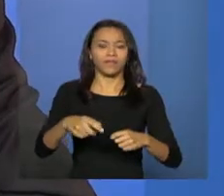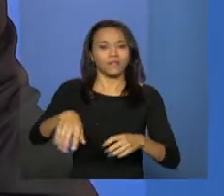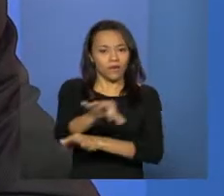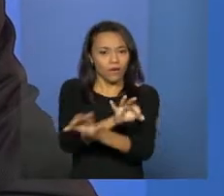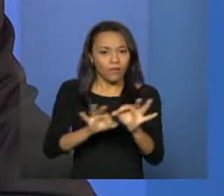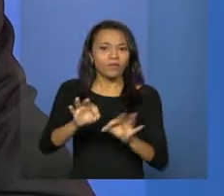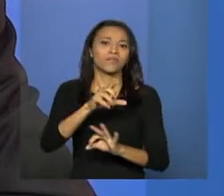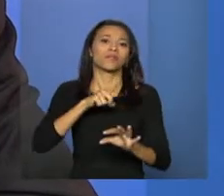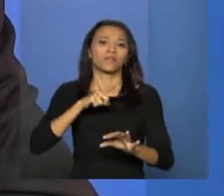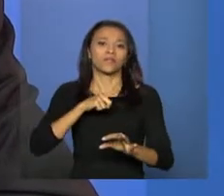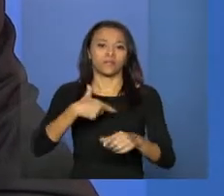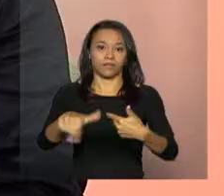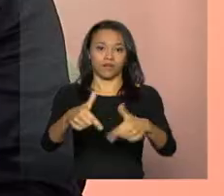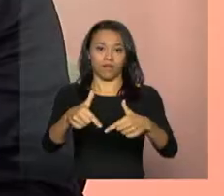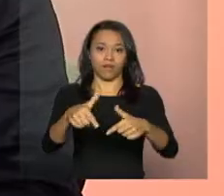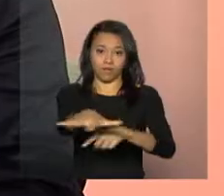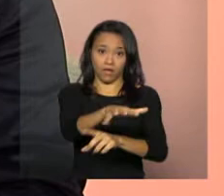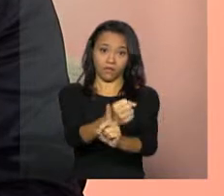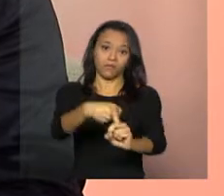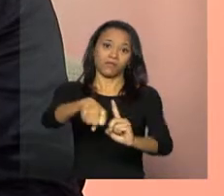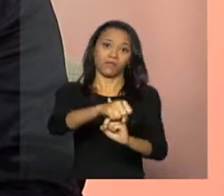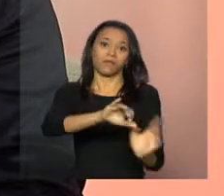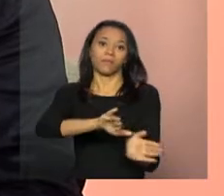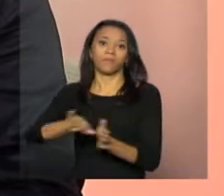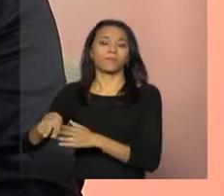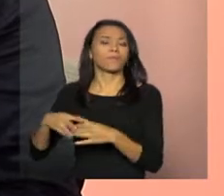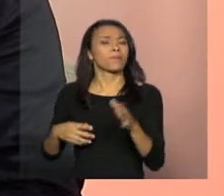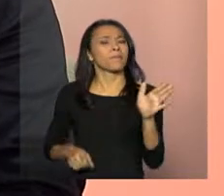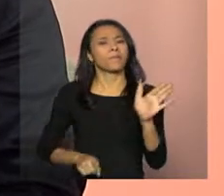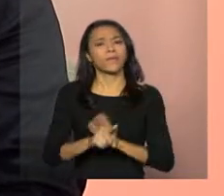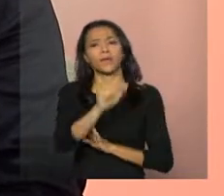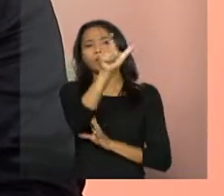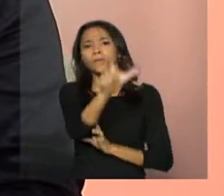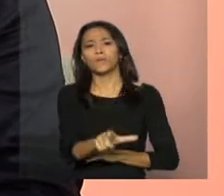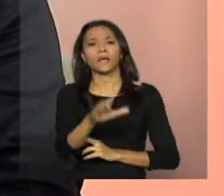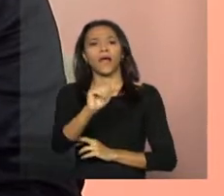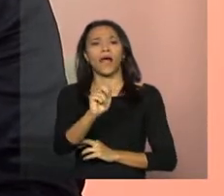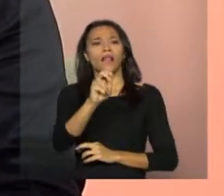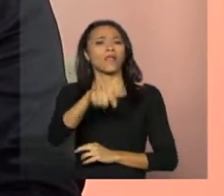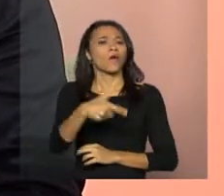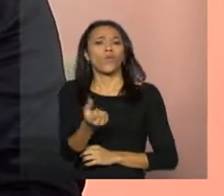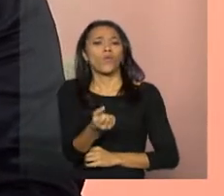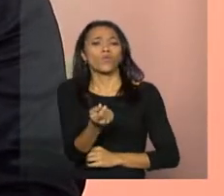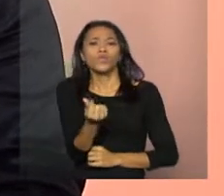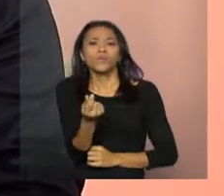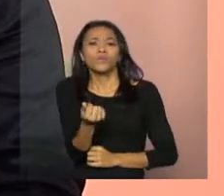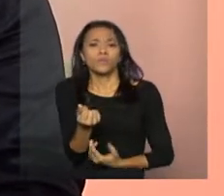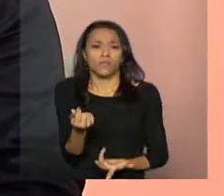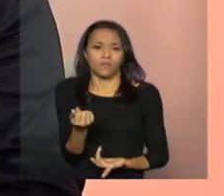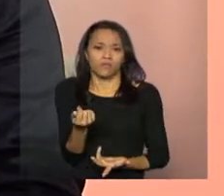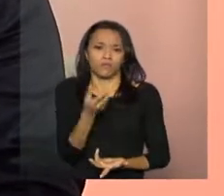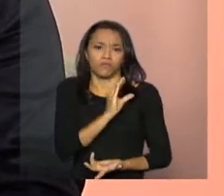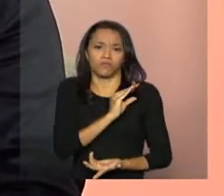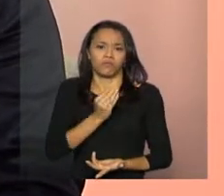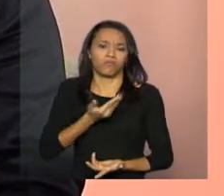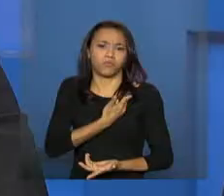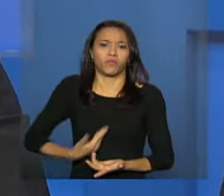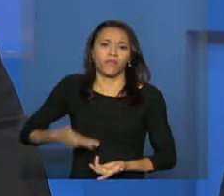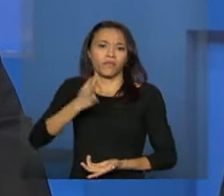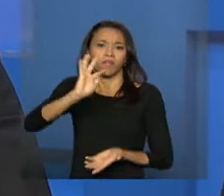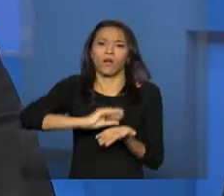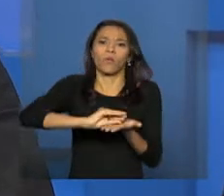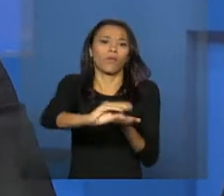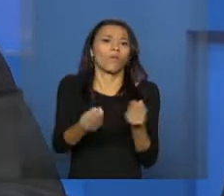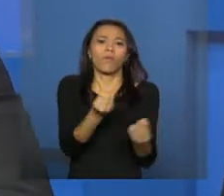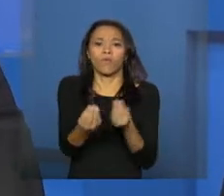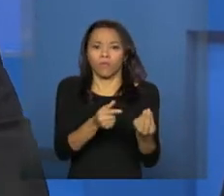de Assistência Social. E Alain, o que é o cofinanciamento federal para assistência social? Como é que funciona? Bem, quando